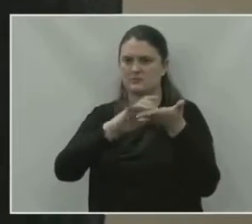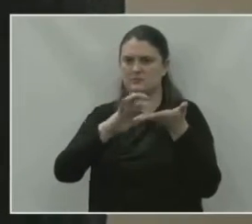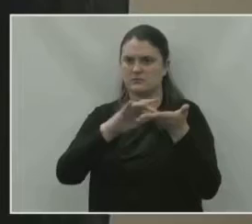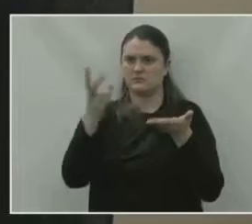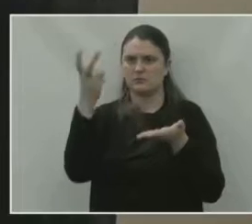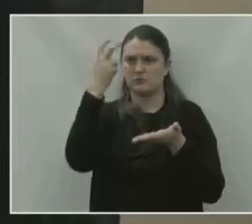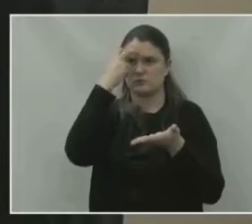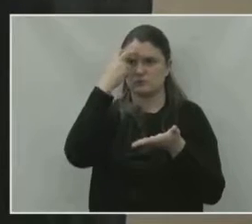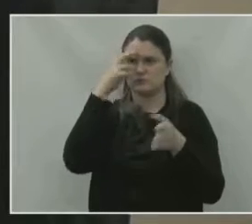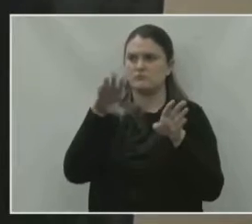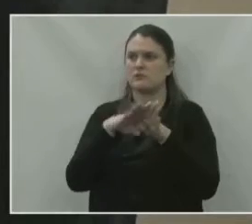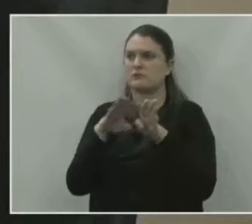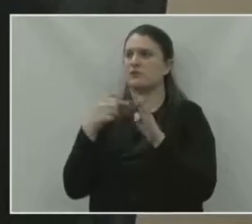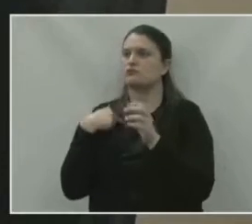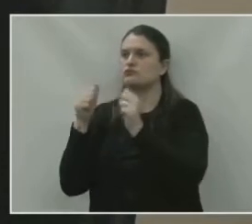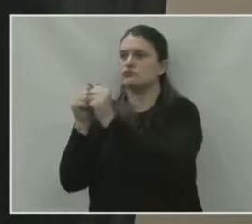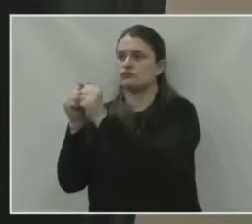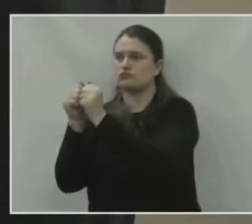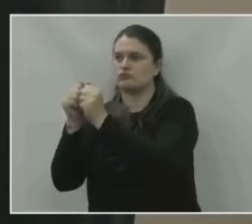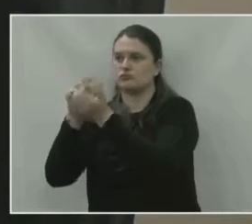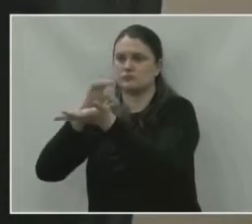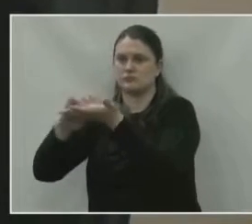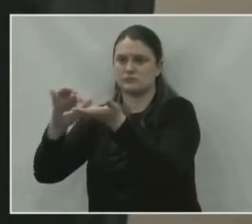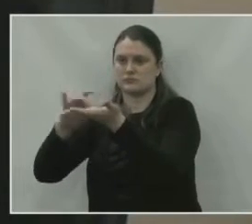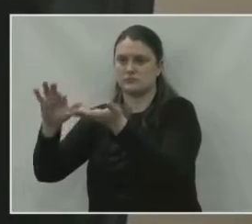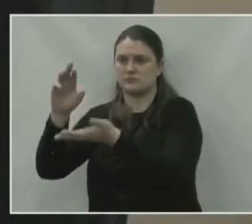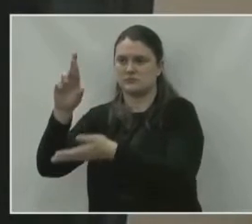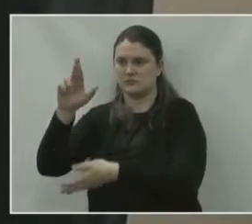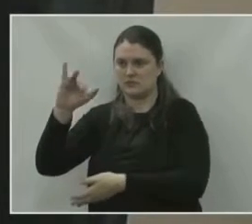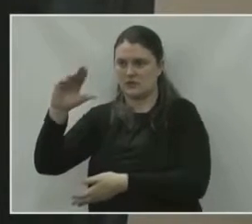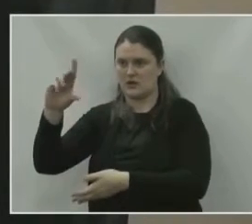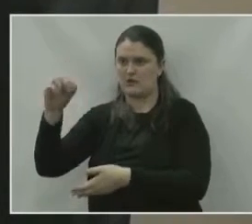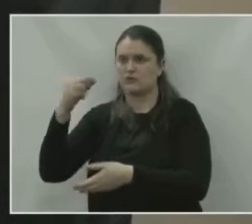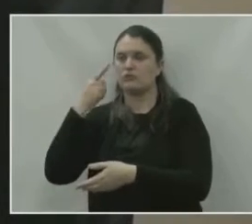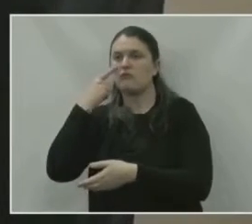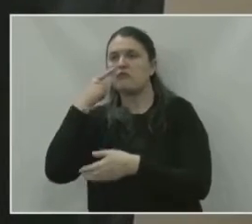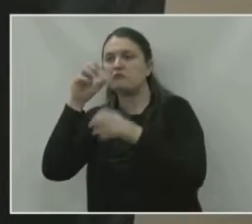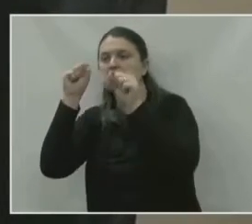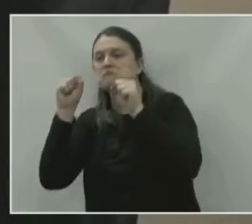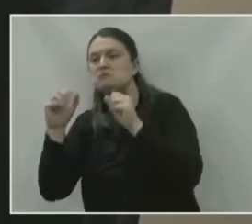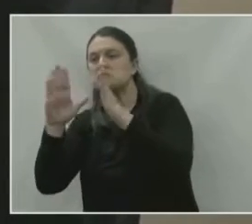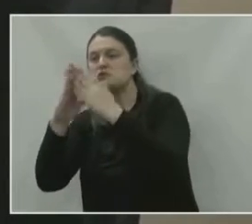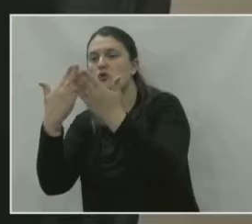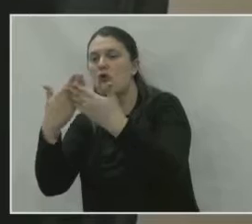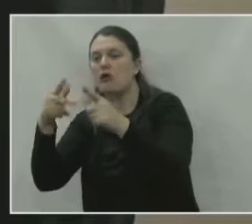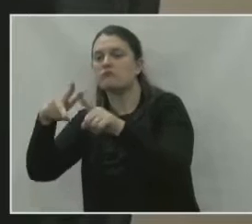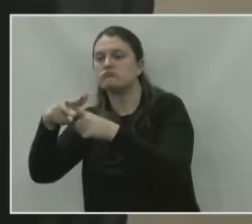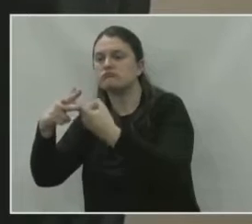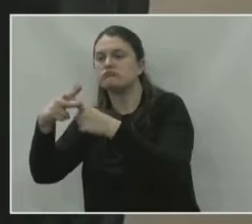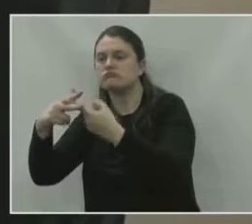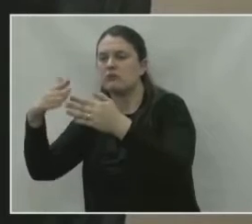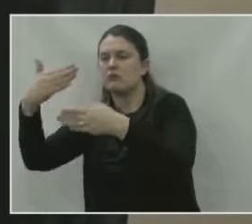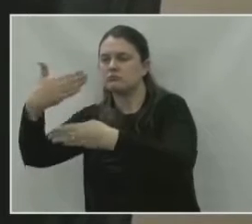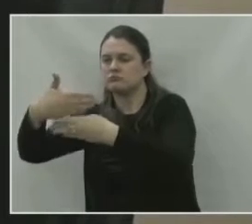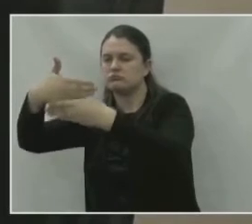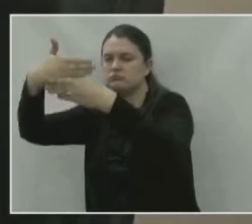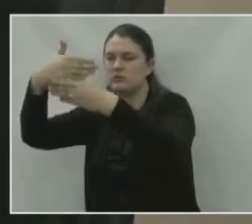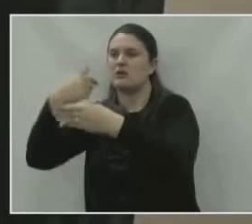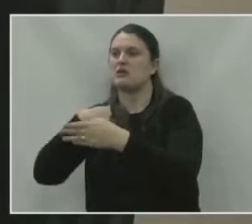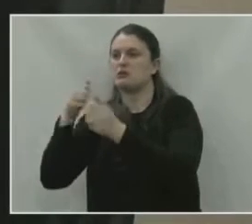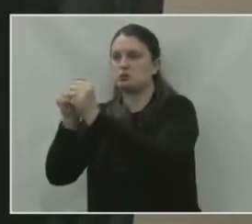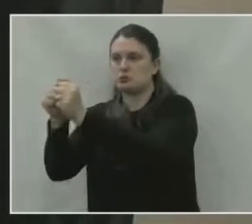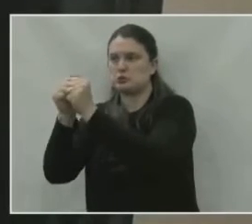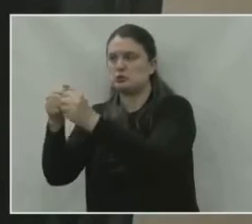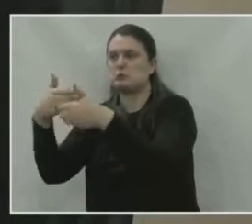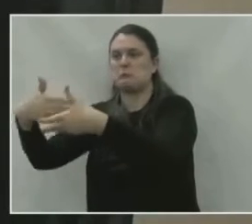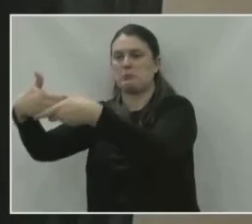acompanhado o secretário Ricardo em algumas obras na nossa escola. Parabéns, Ricardo, pela condução, porque acompanhei, e sei que